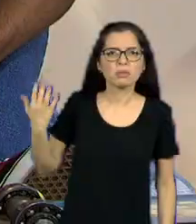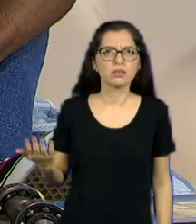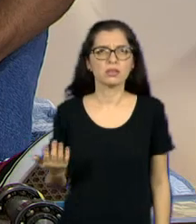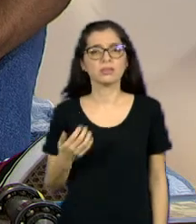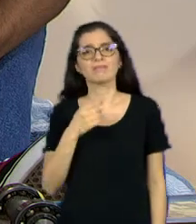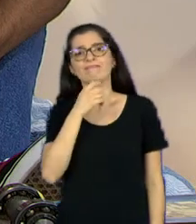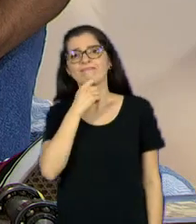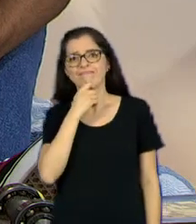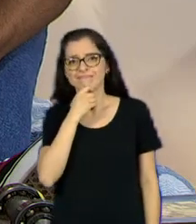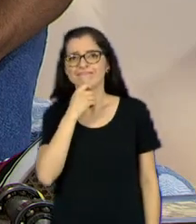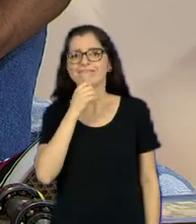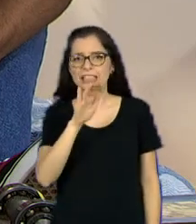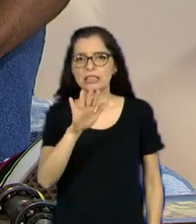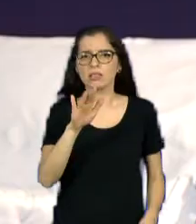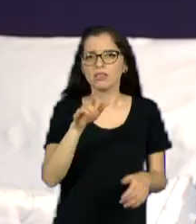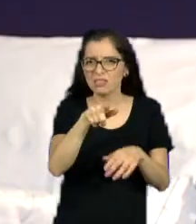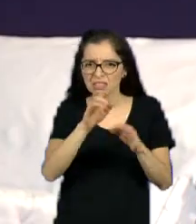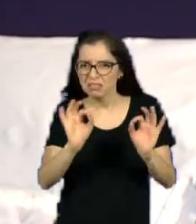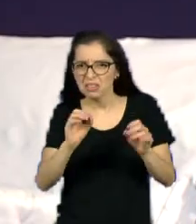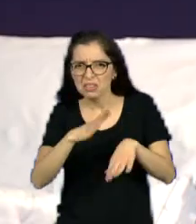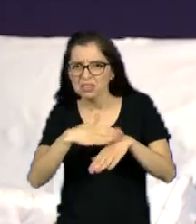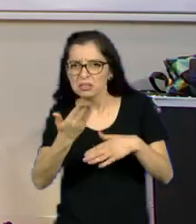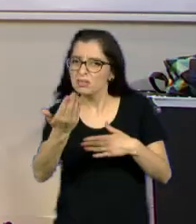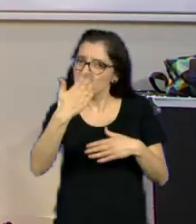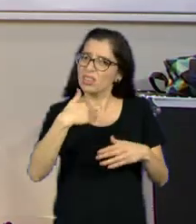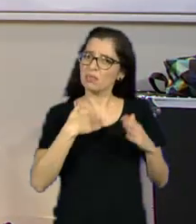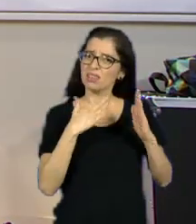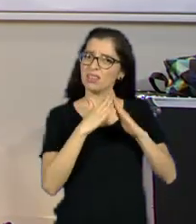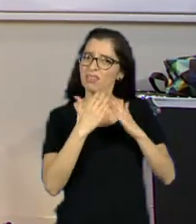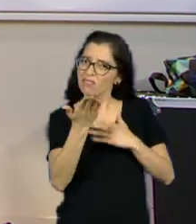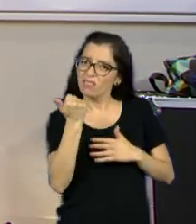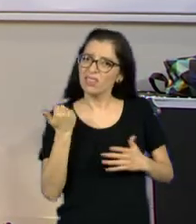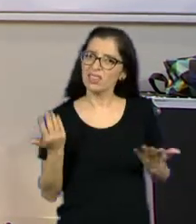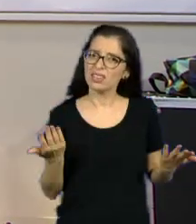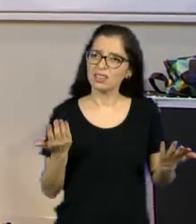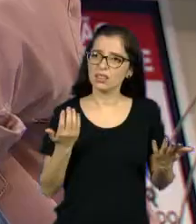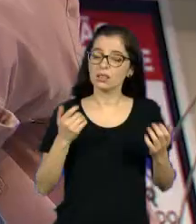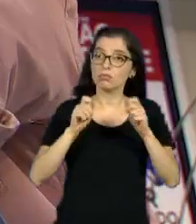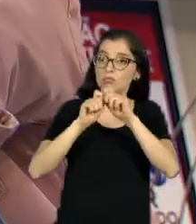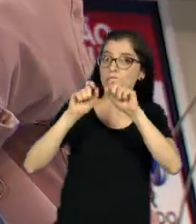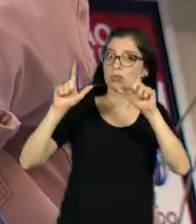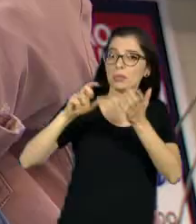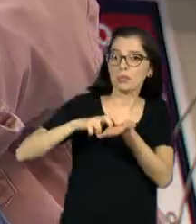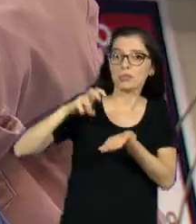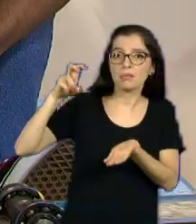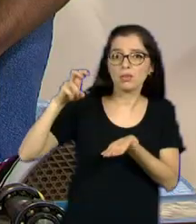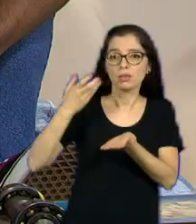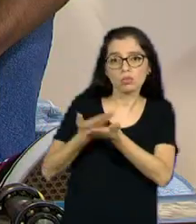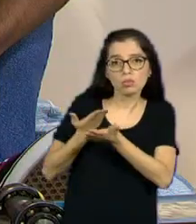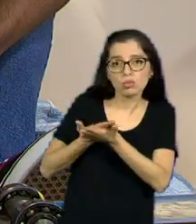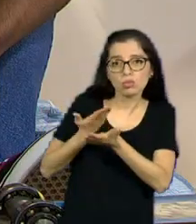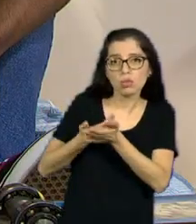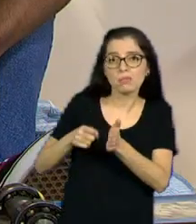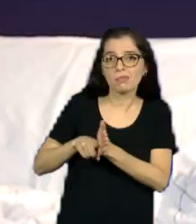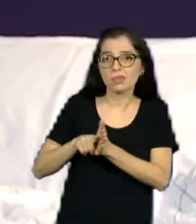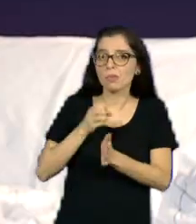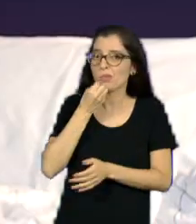Se você tiver de bobeira depois, cola aqui em casa. Passei a manhã inteira na cobertura. A pesquisa tá ficando da hora.